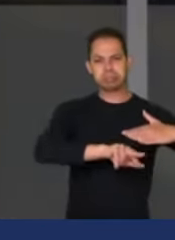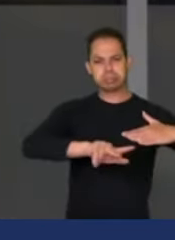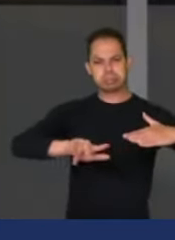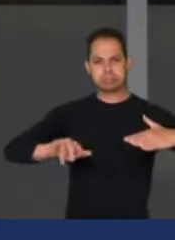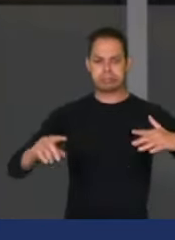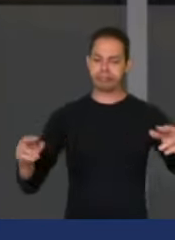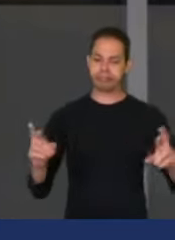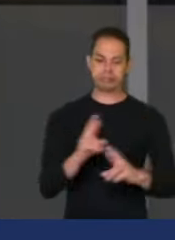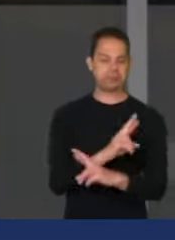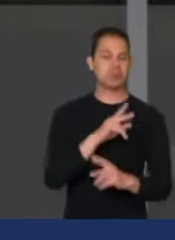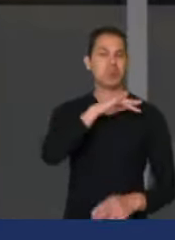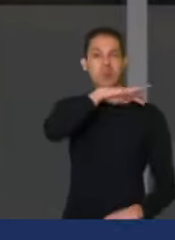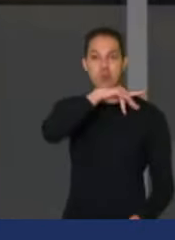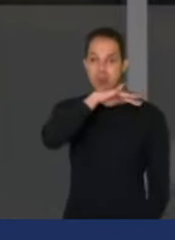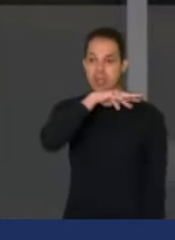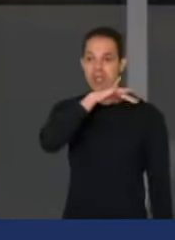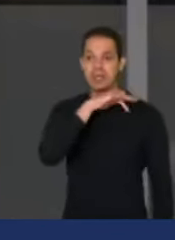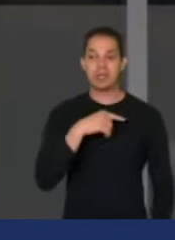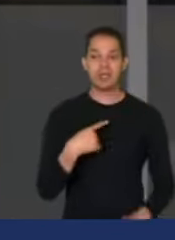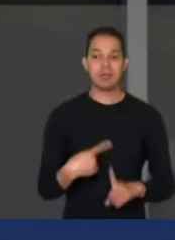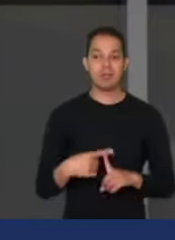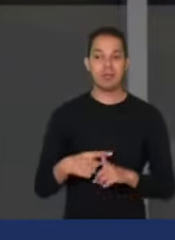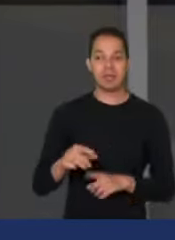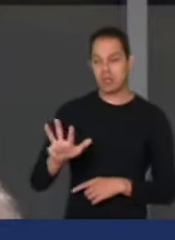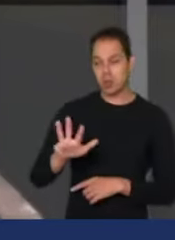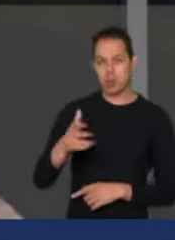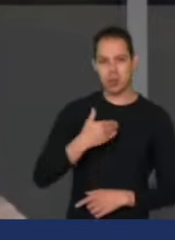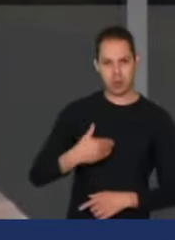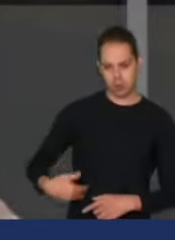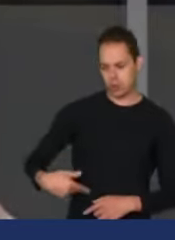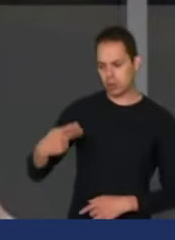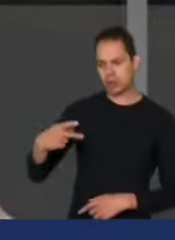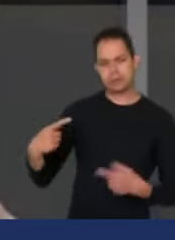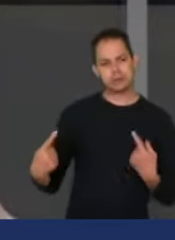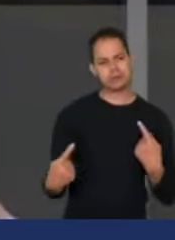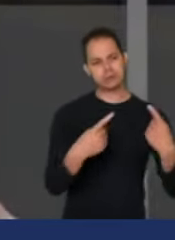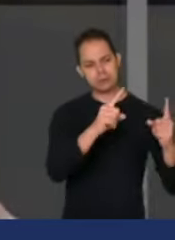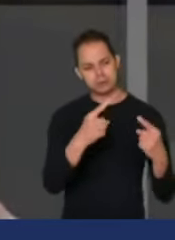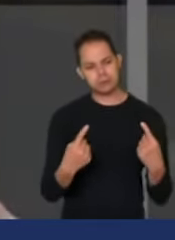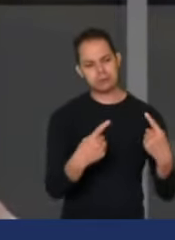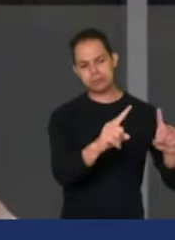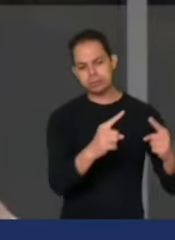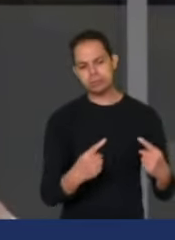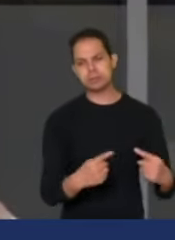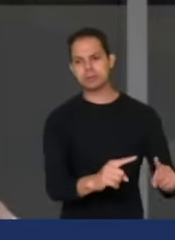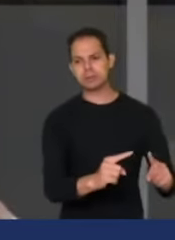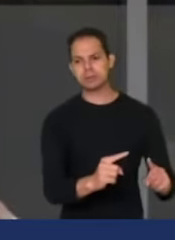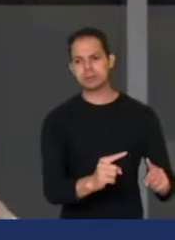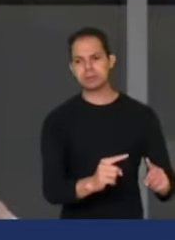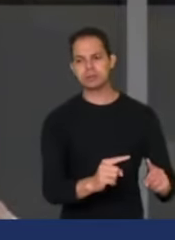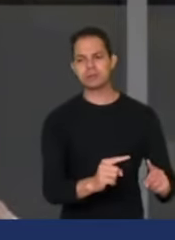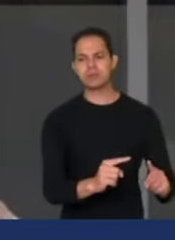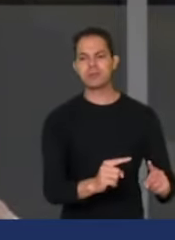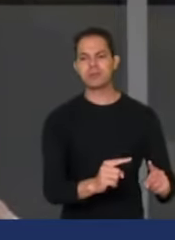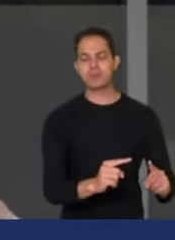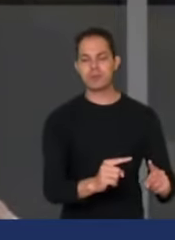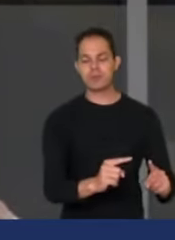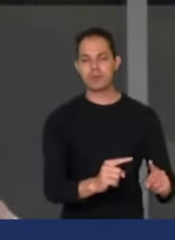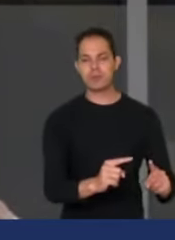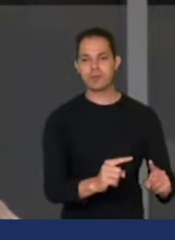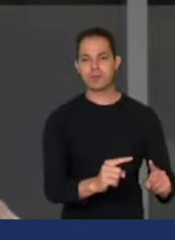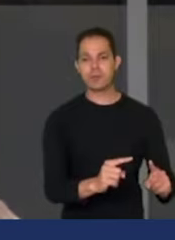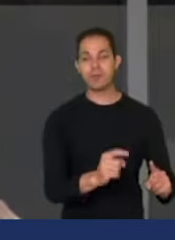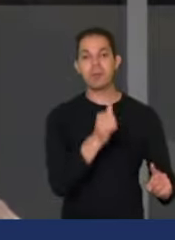vem atacando sistematicamente as nossas instituições, atacando o Banco